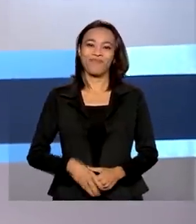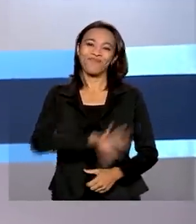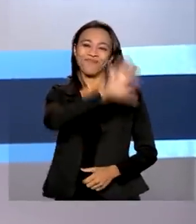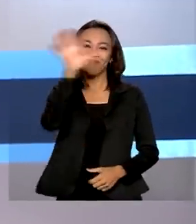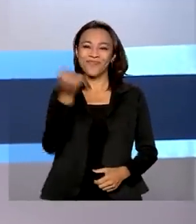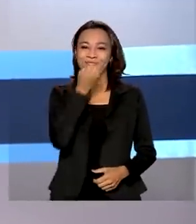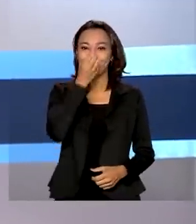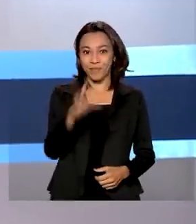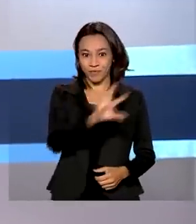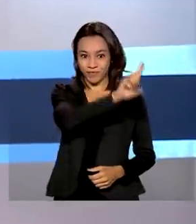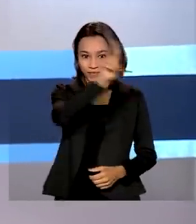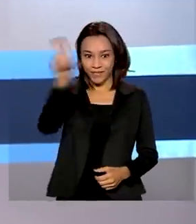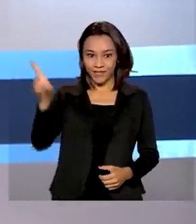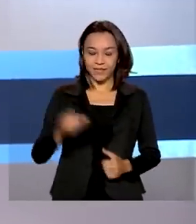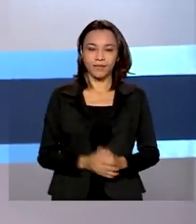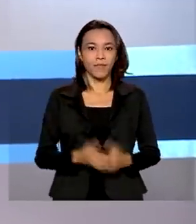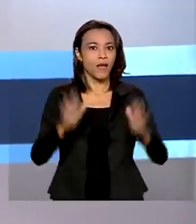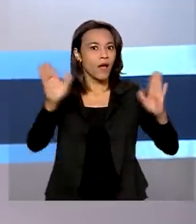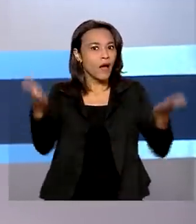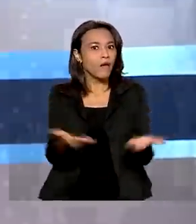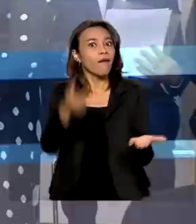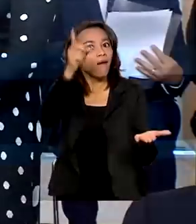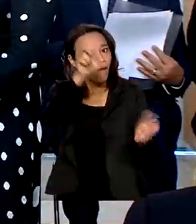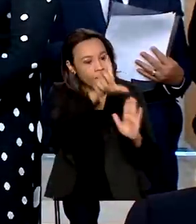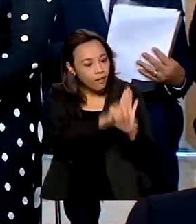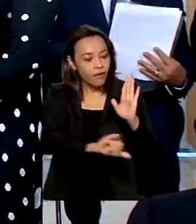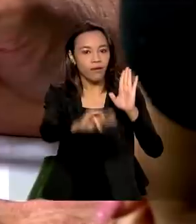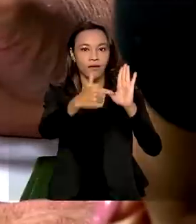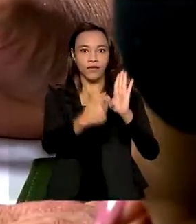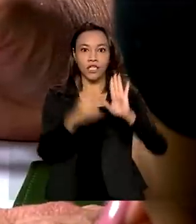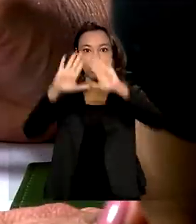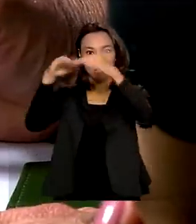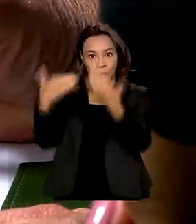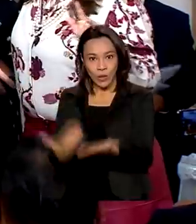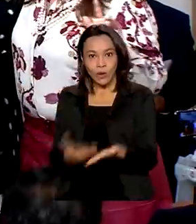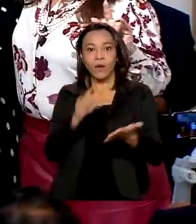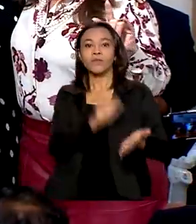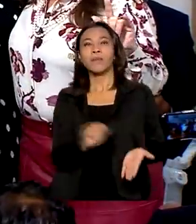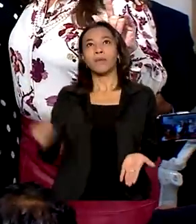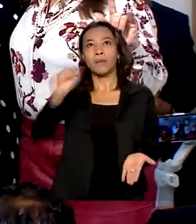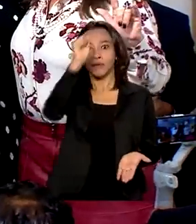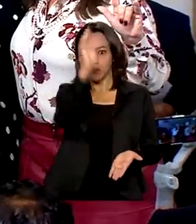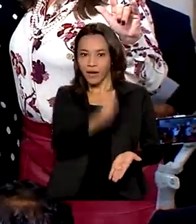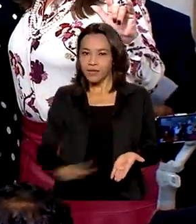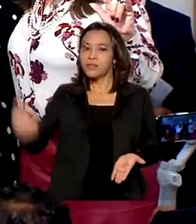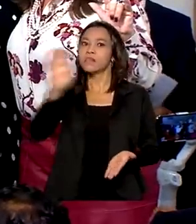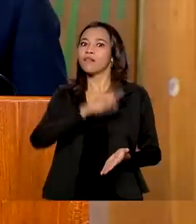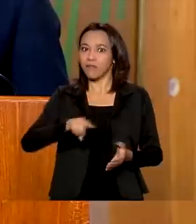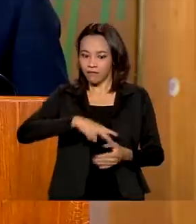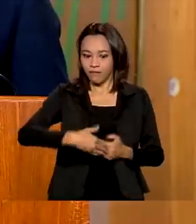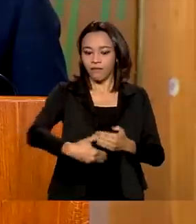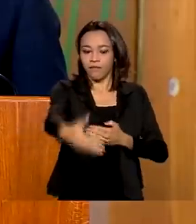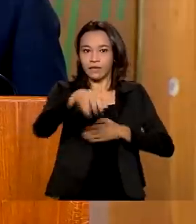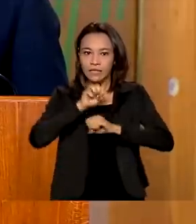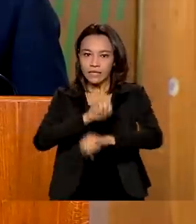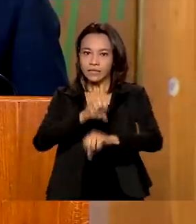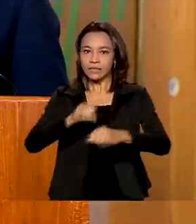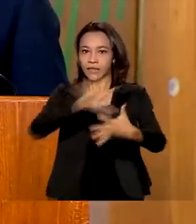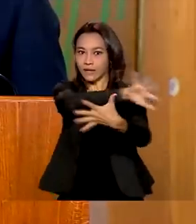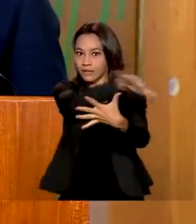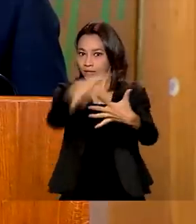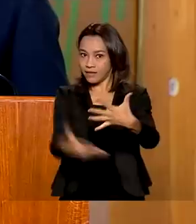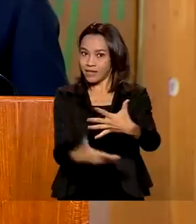Olá, bom dia! Agora é lei! Escolas de todo o país terão que ensinar a língua brasileira de